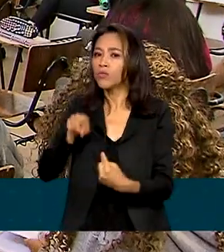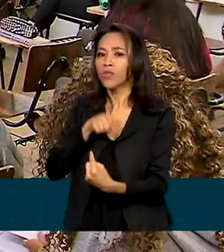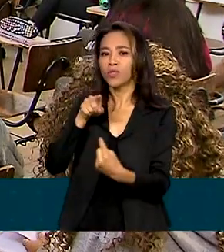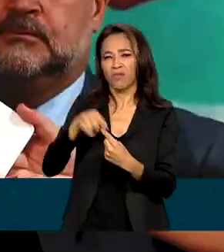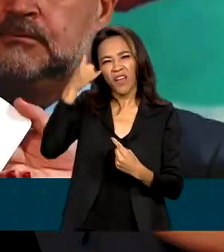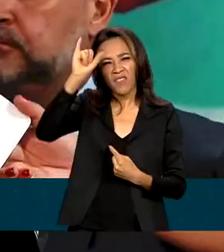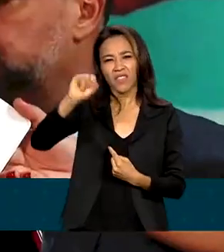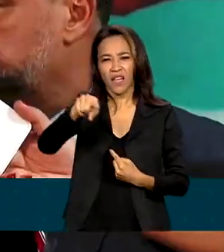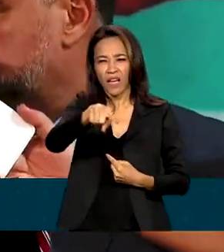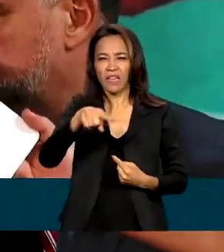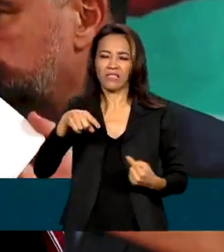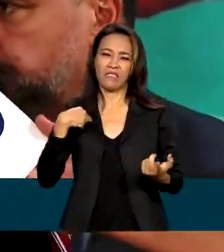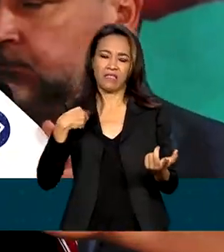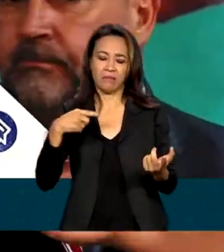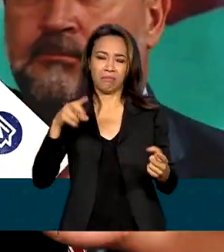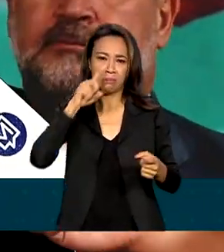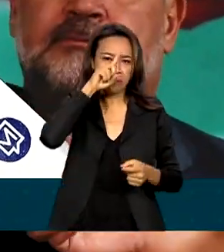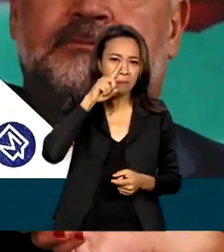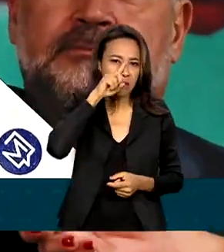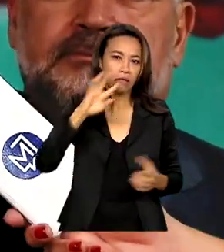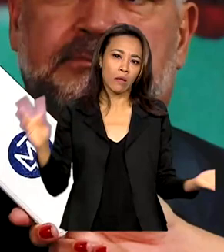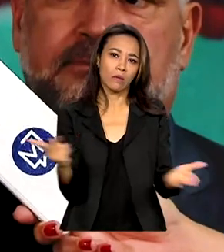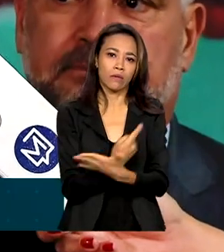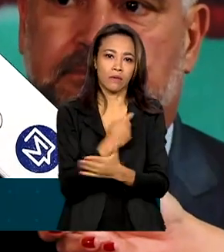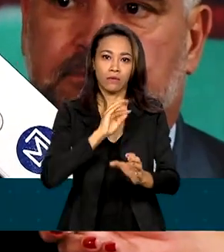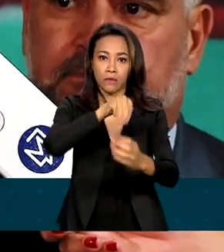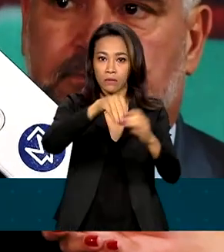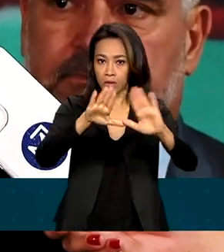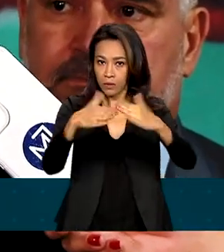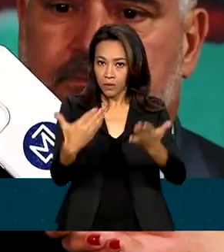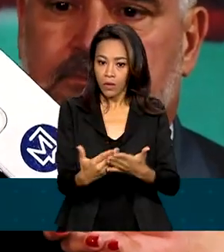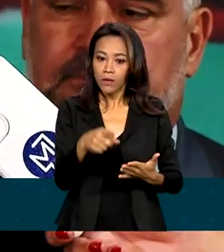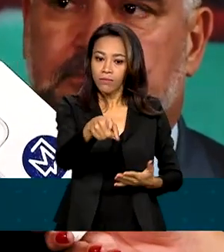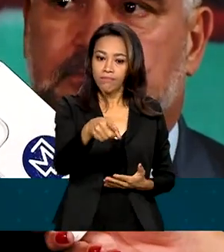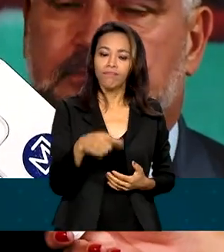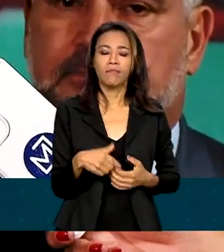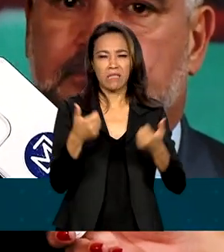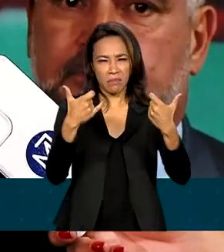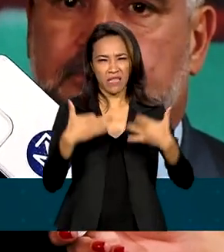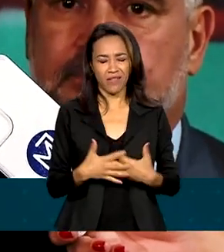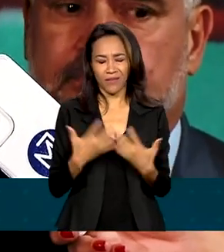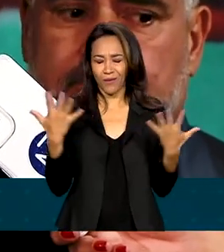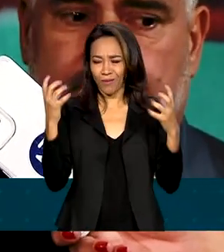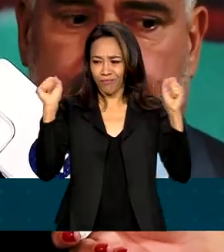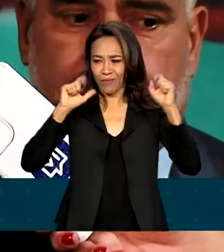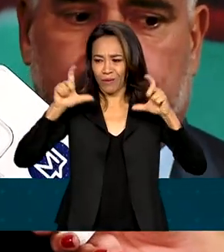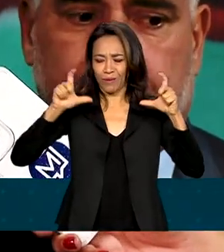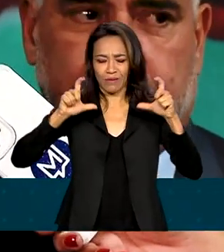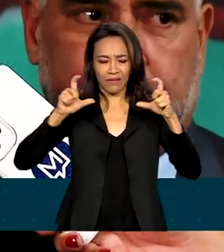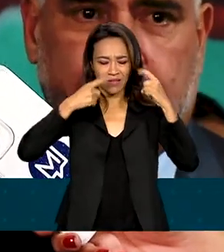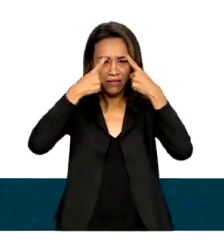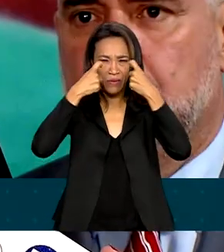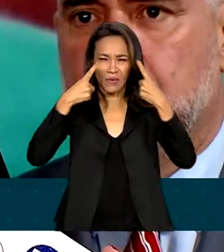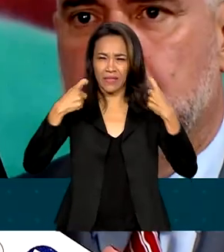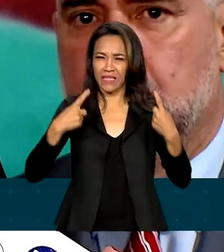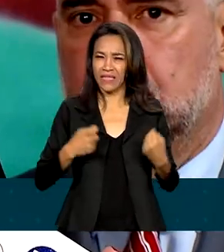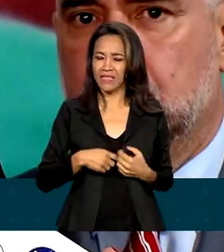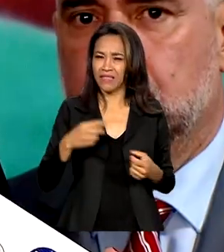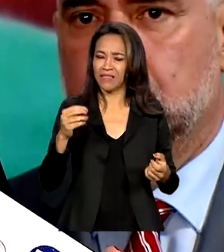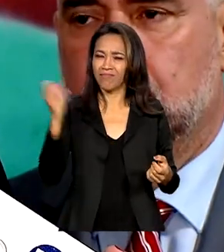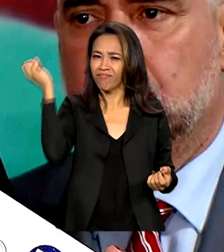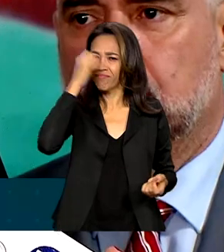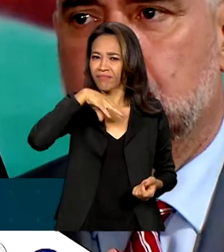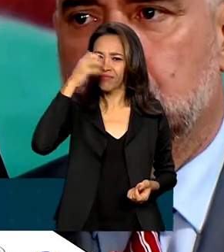recorrentes. Fique imaginando até que ponto nós chegamos na nossa sociedade, a violência, a intolerância. Esse